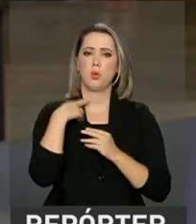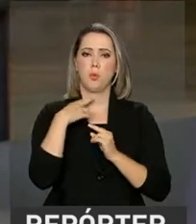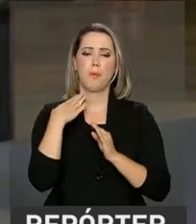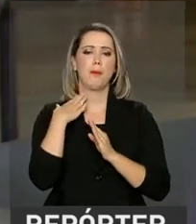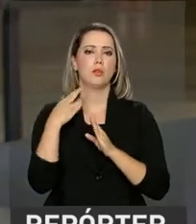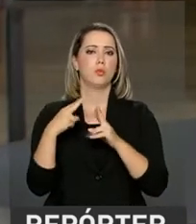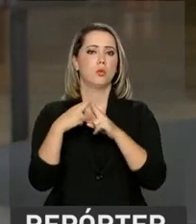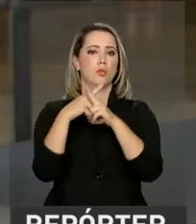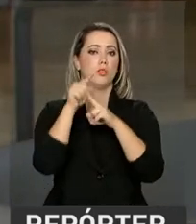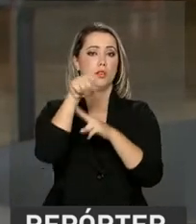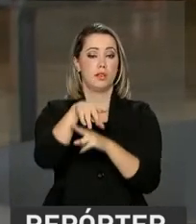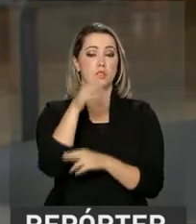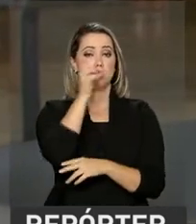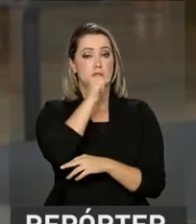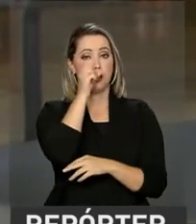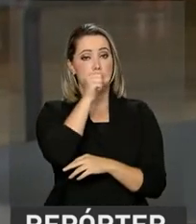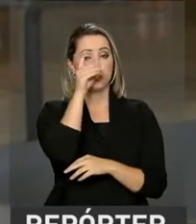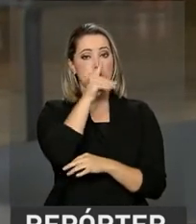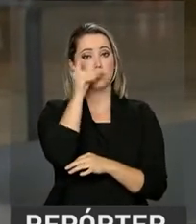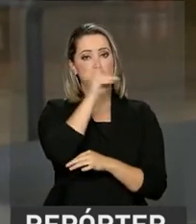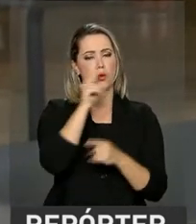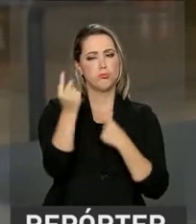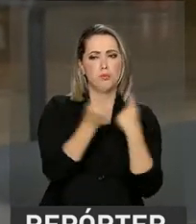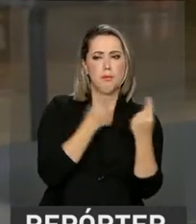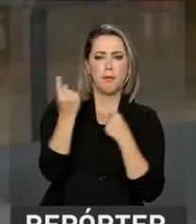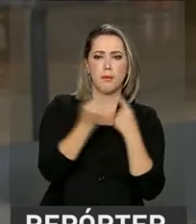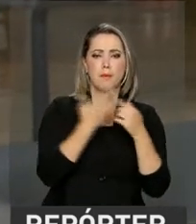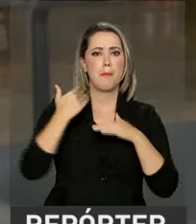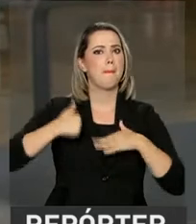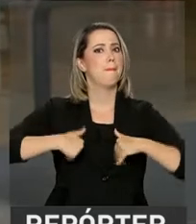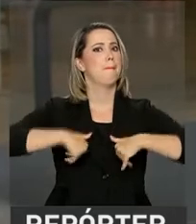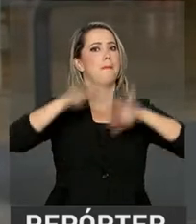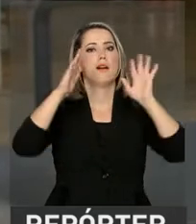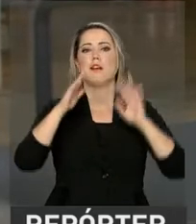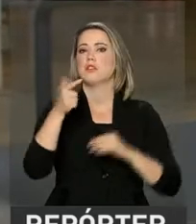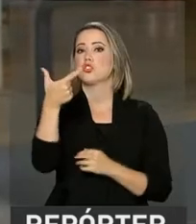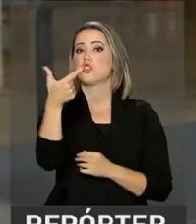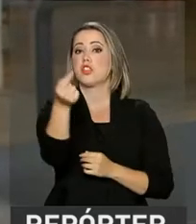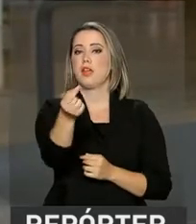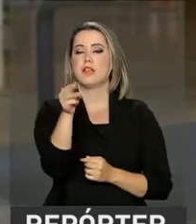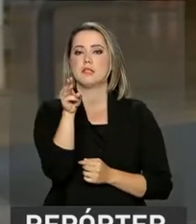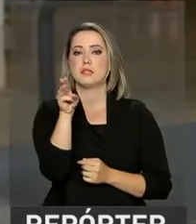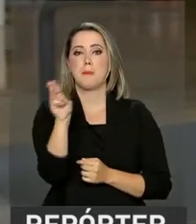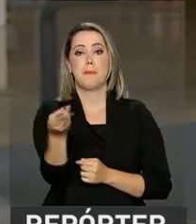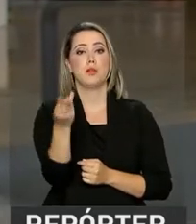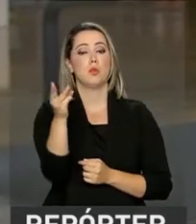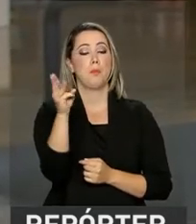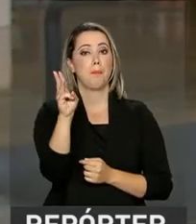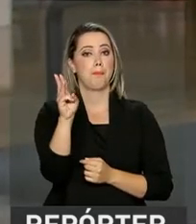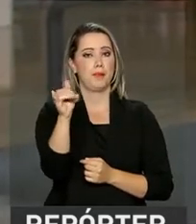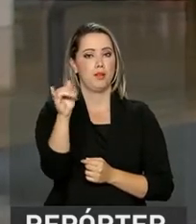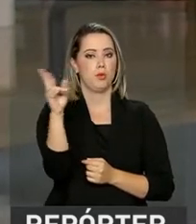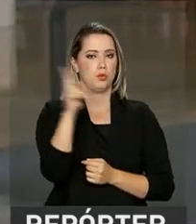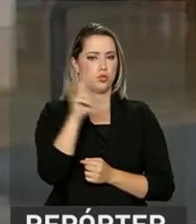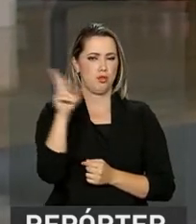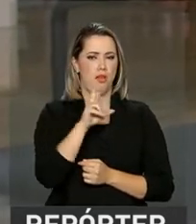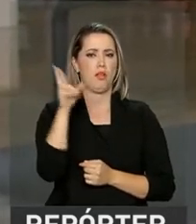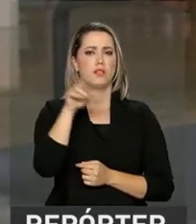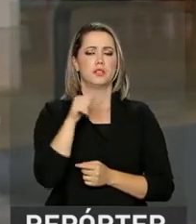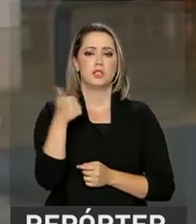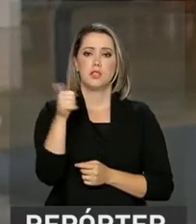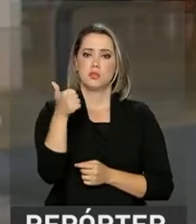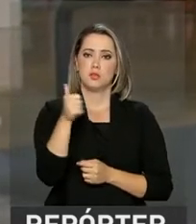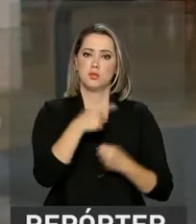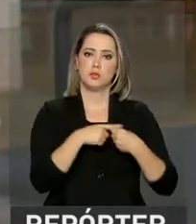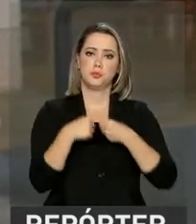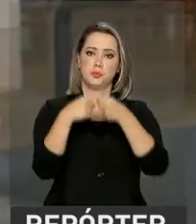fim de semana, como você falou, o movimento foi de mais de 10 bilhões de reais. E ele ocorreu em 11